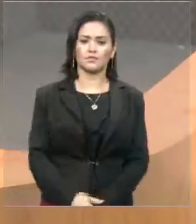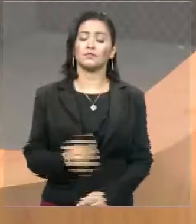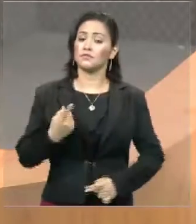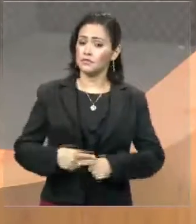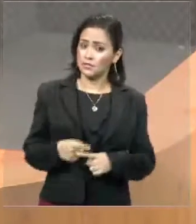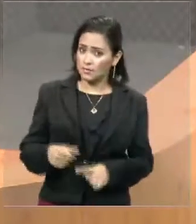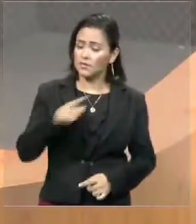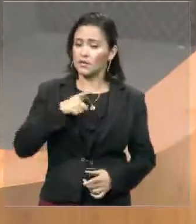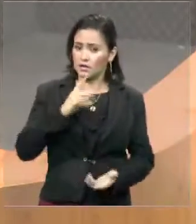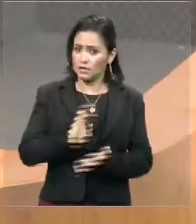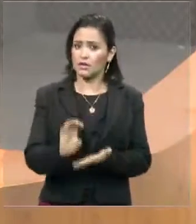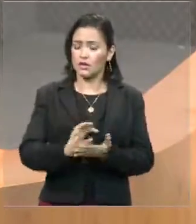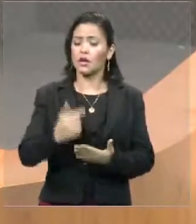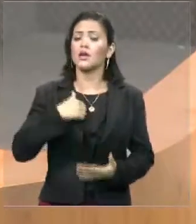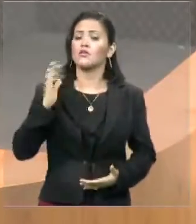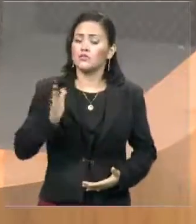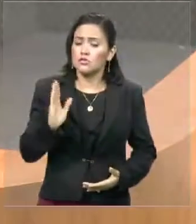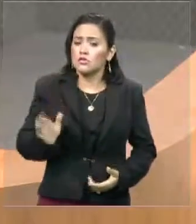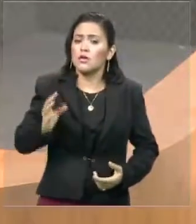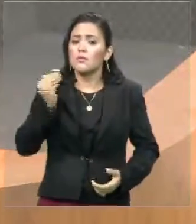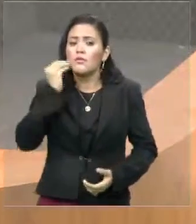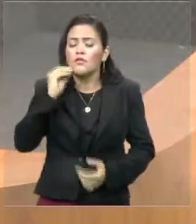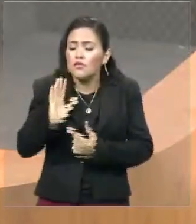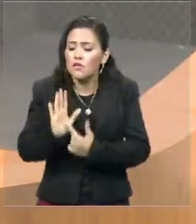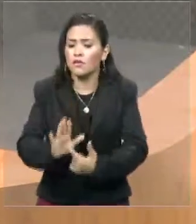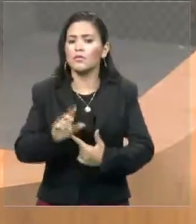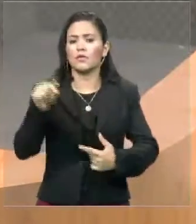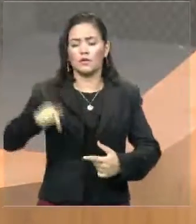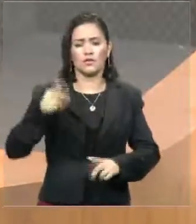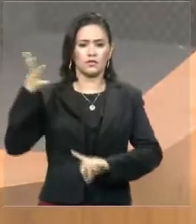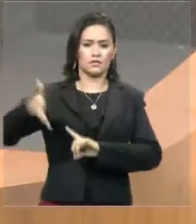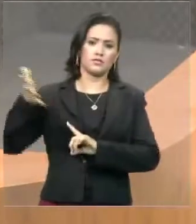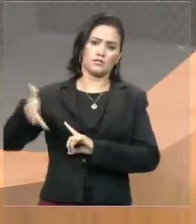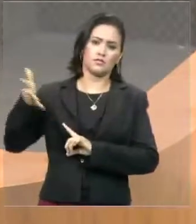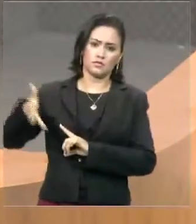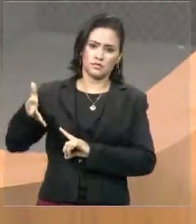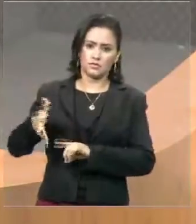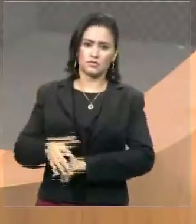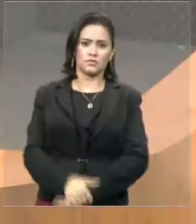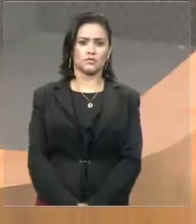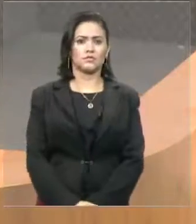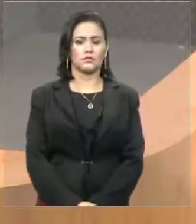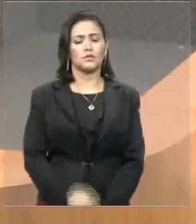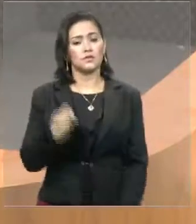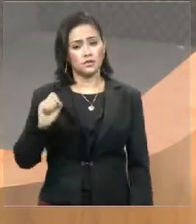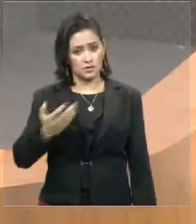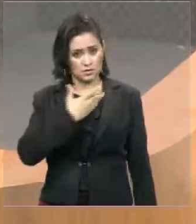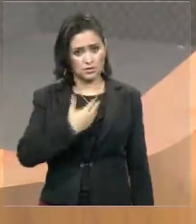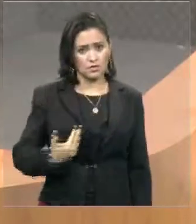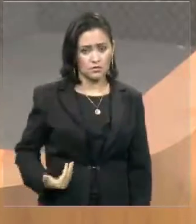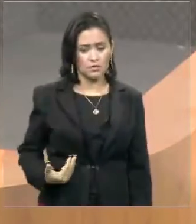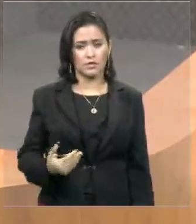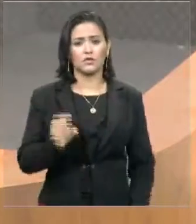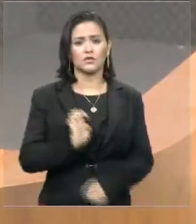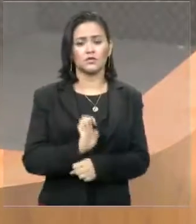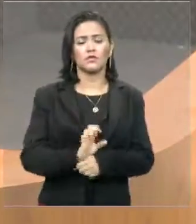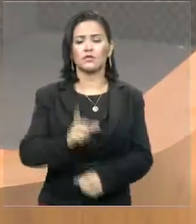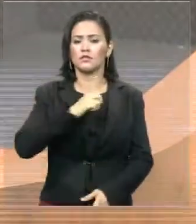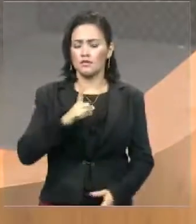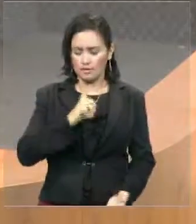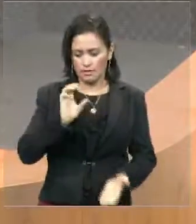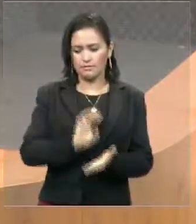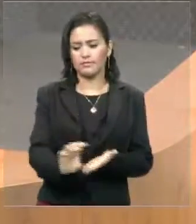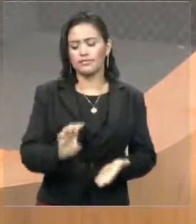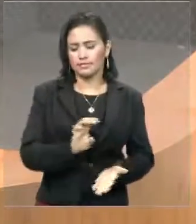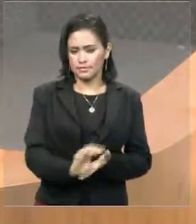tem, e eu já provei inúmeras vezes nesta tribuna, que o governo do Estado tem recursos